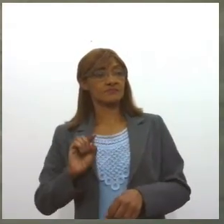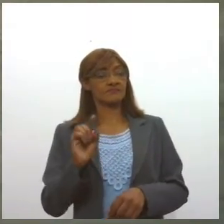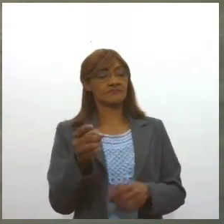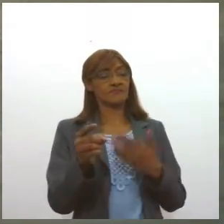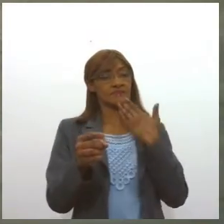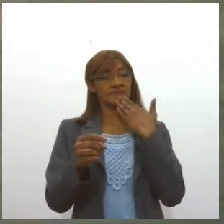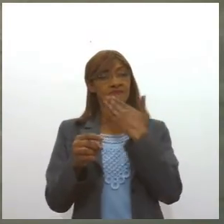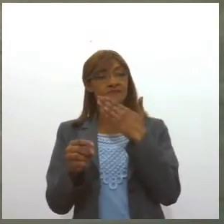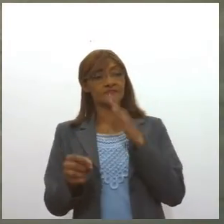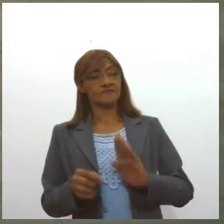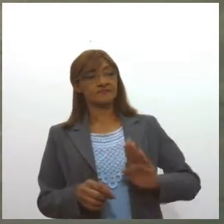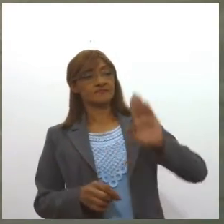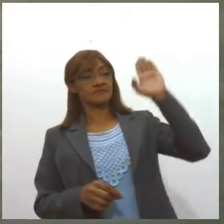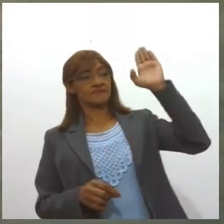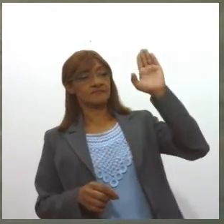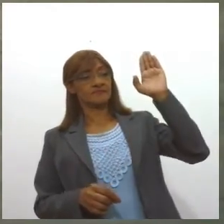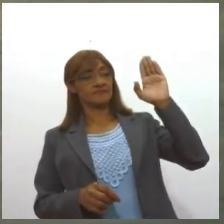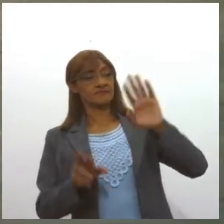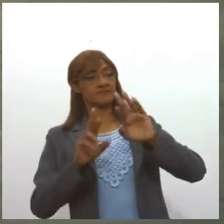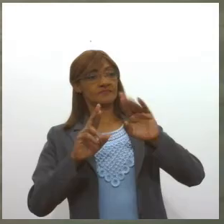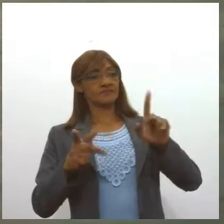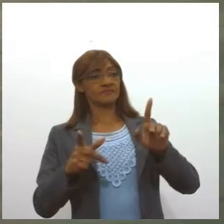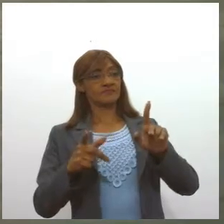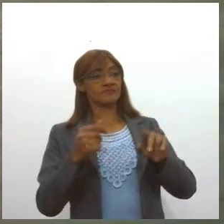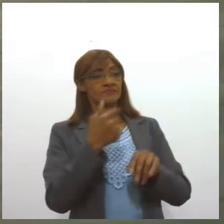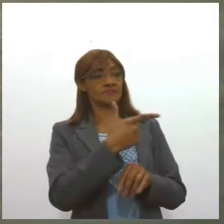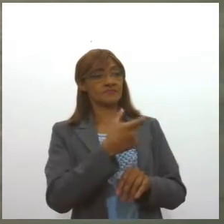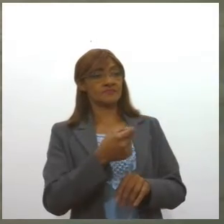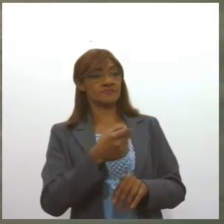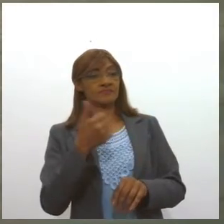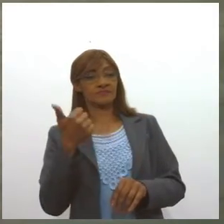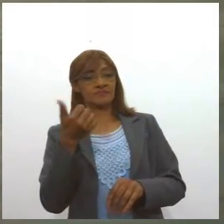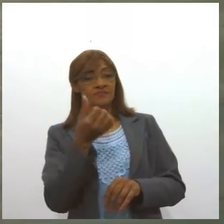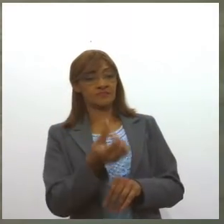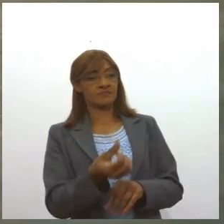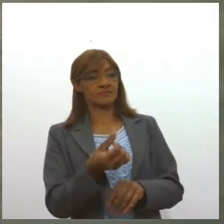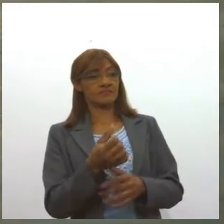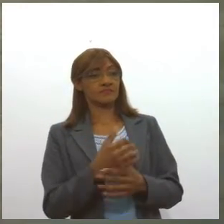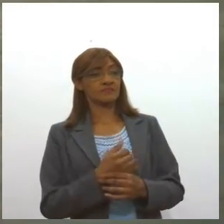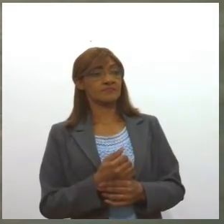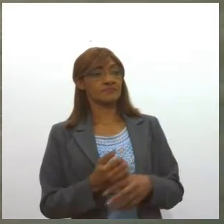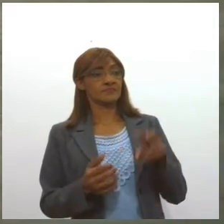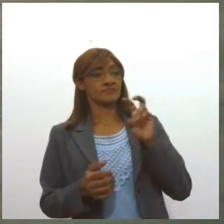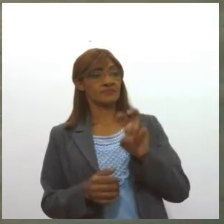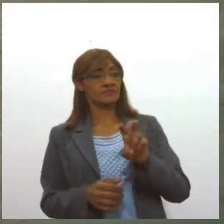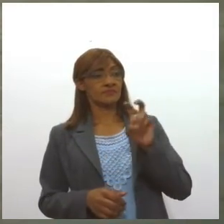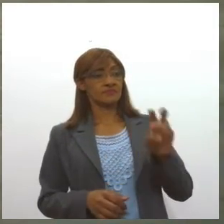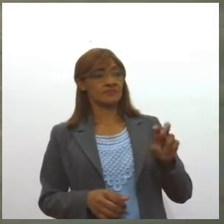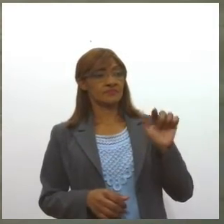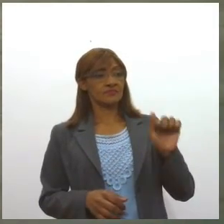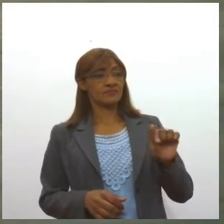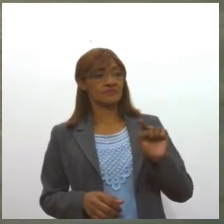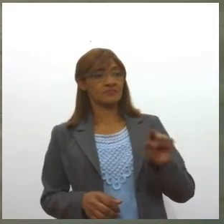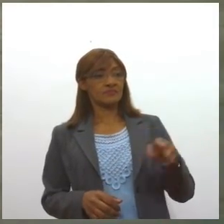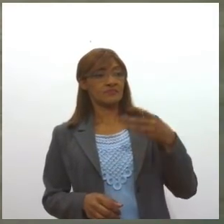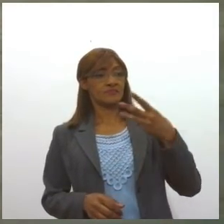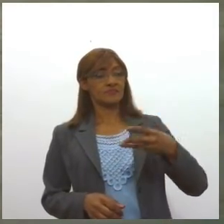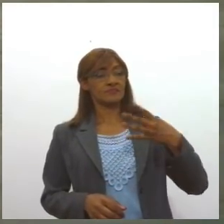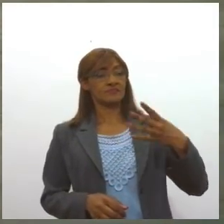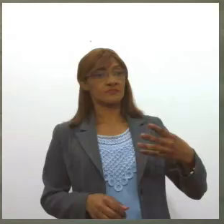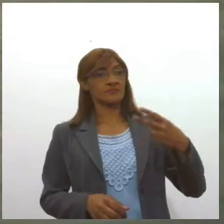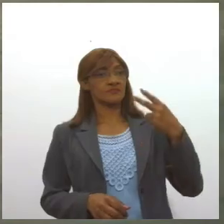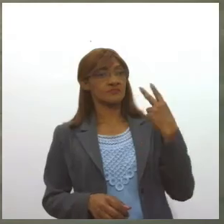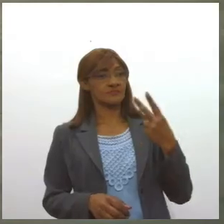de candidatura em comparação ao pleito de 2016. Foram 557.342 pessoas